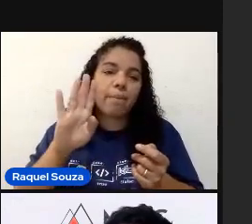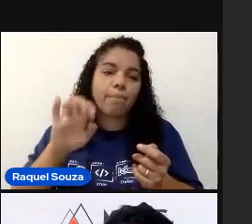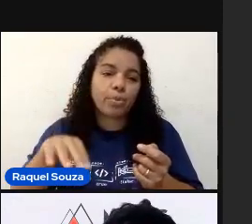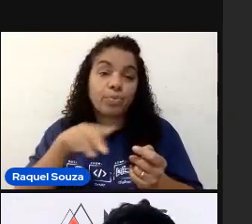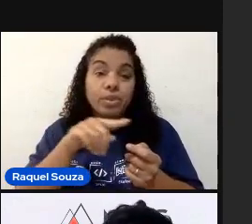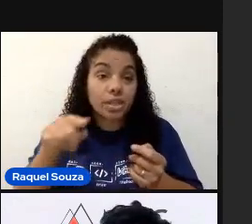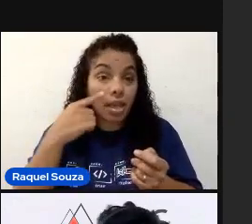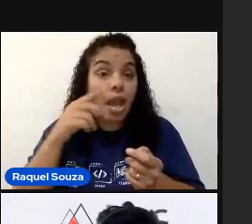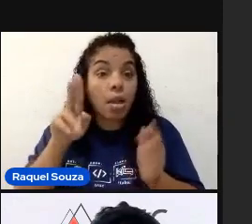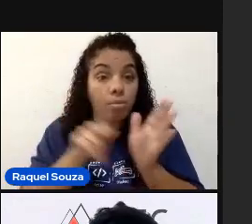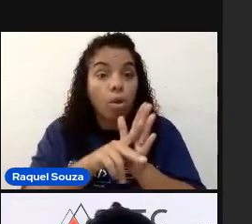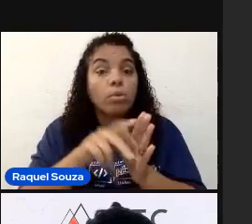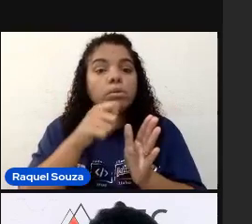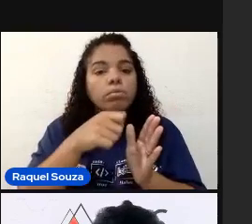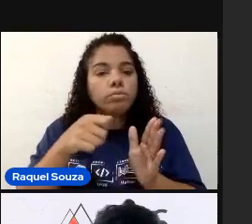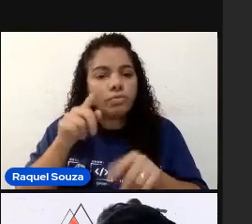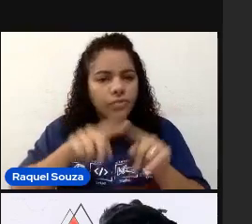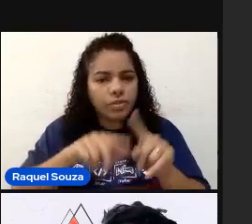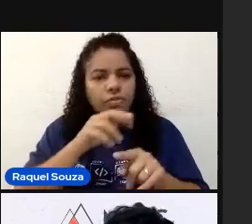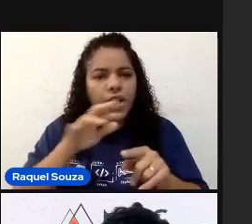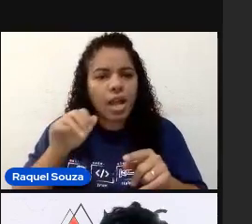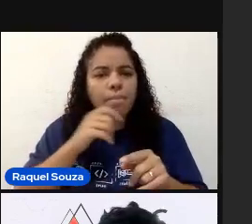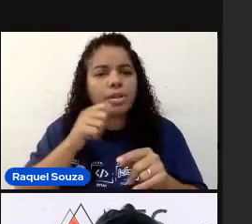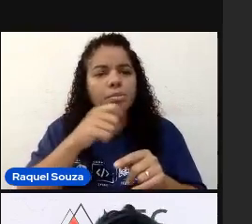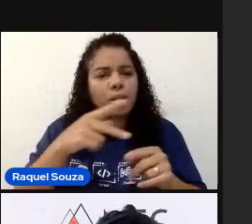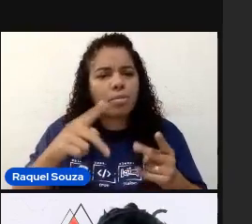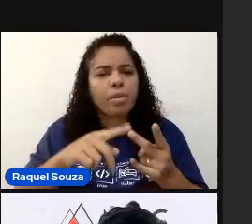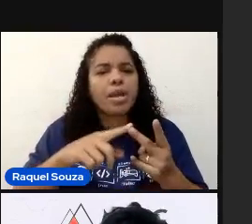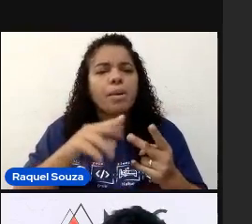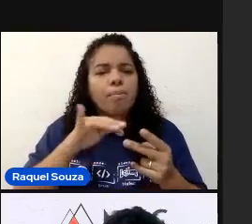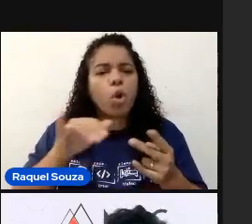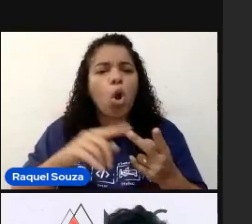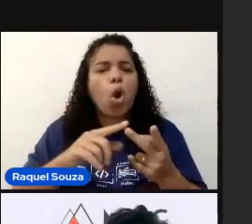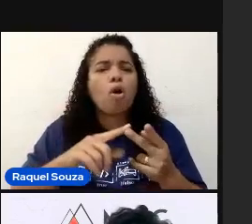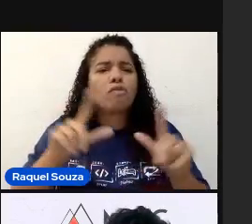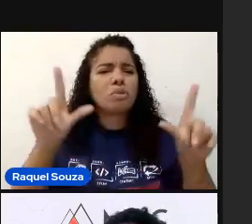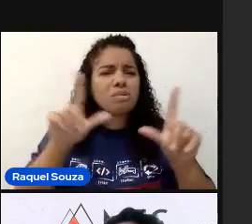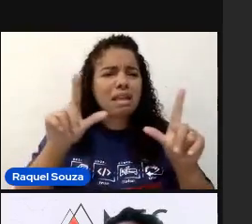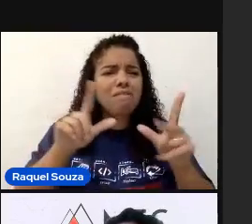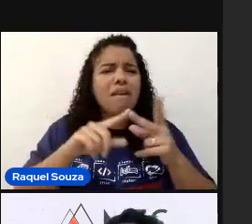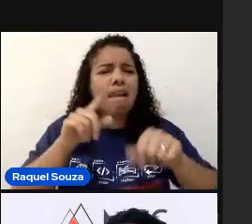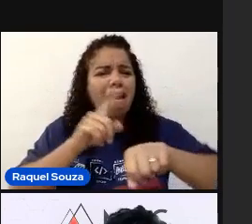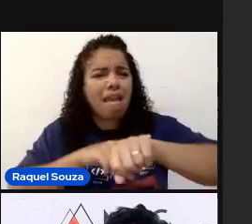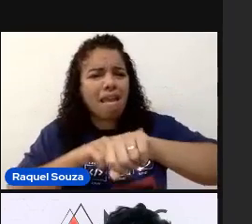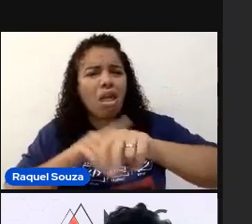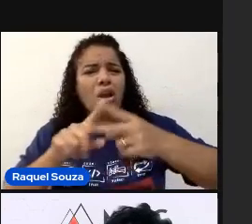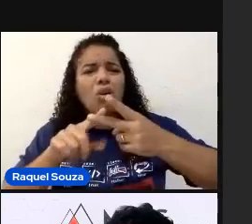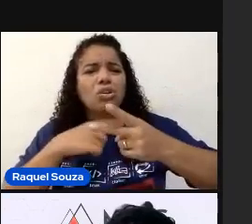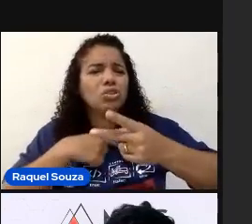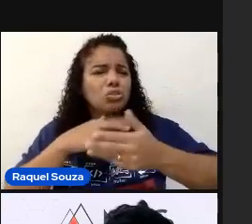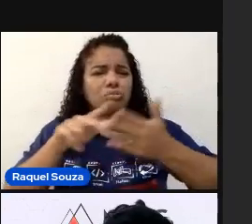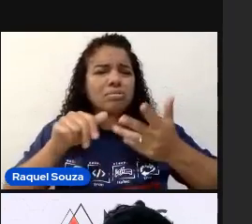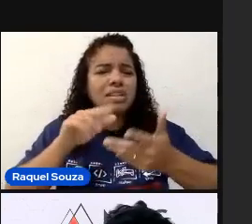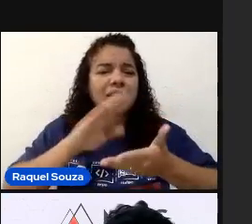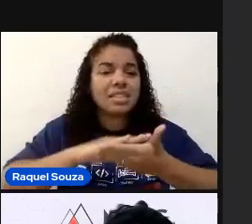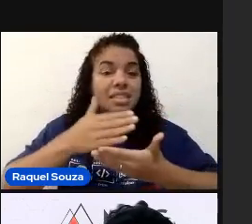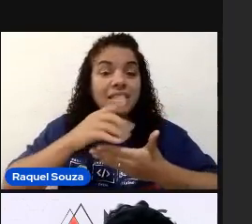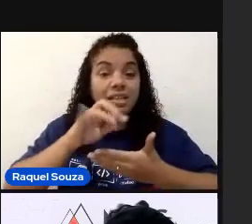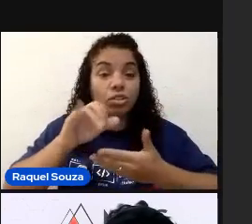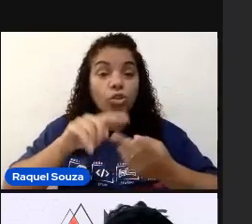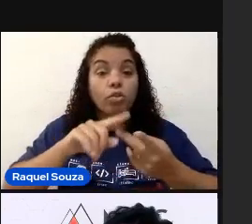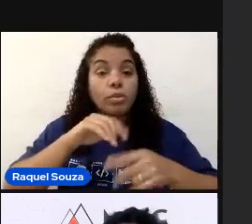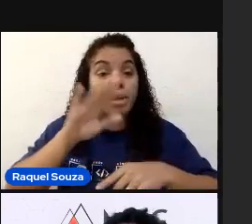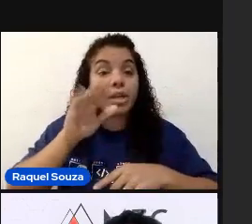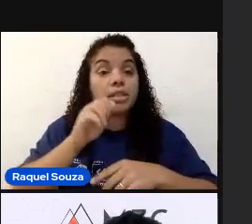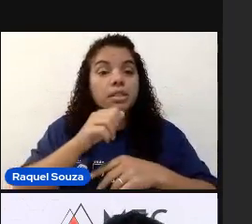para aplicativos móveis. E testa até aplicativo em TV. Relógio. Tudo quanto é coisa. Desktop. Mas o mais conhecido são os aplicativos